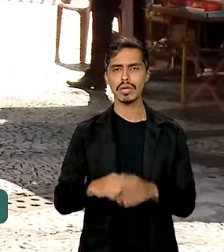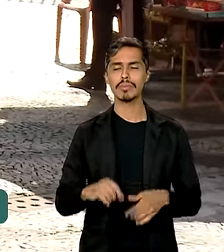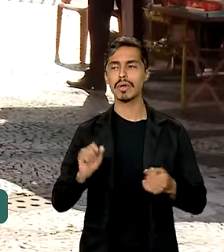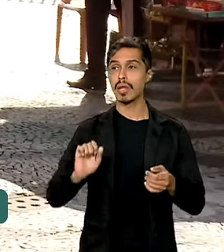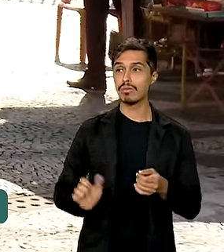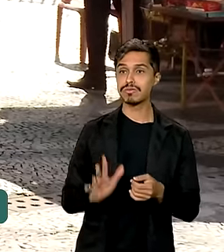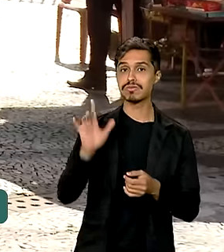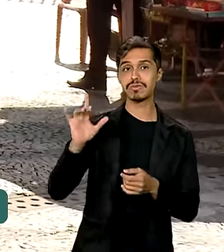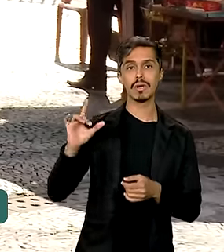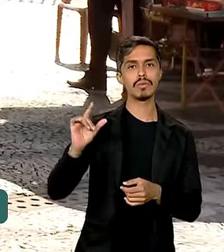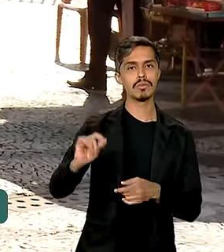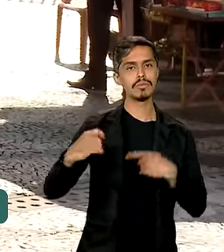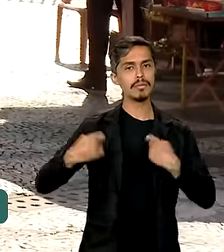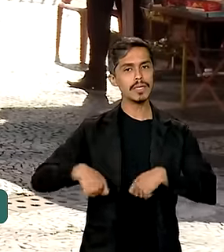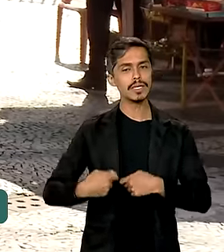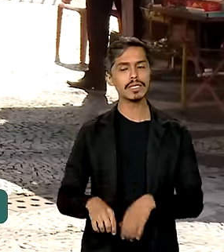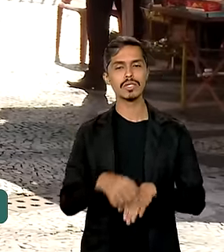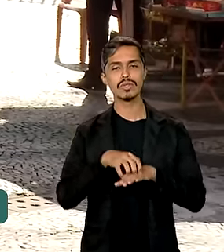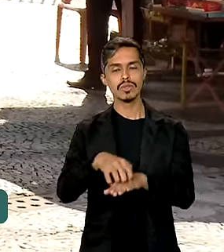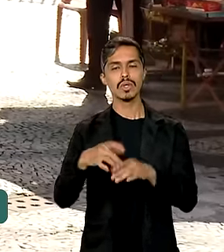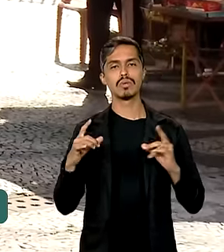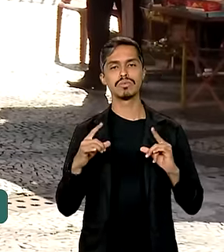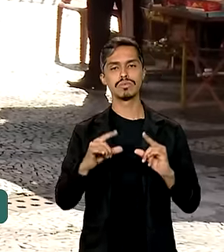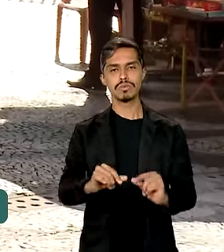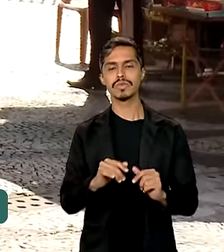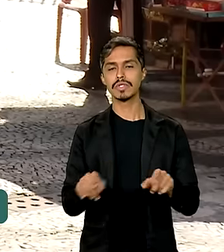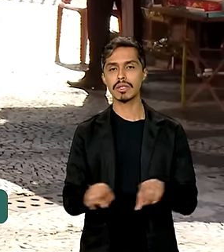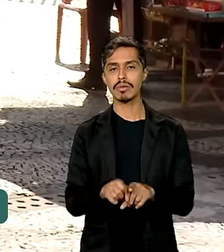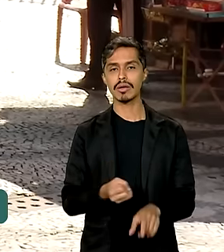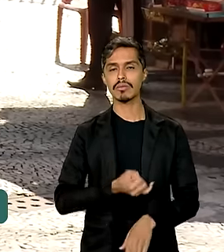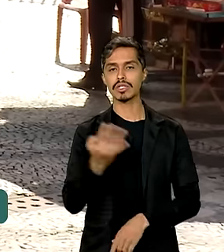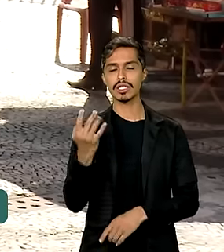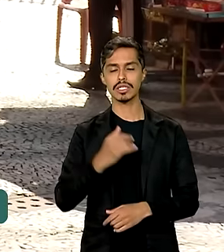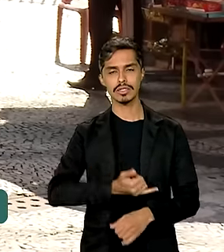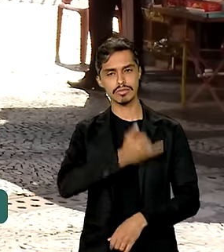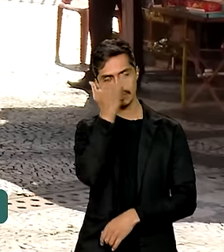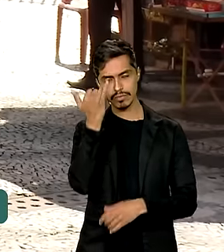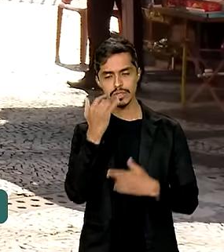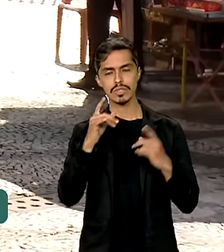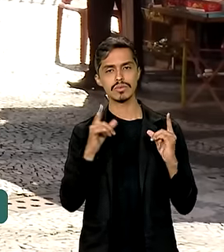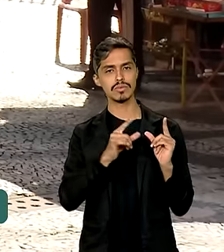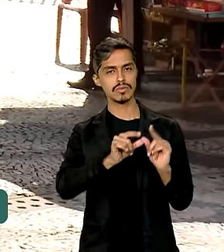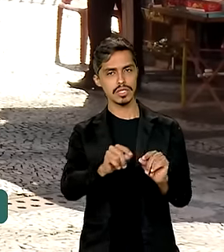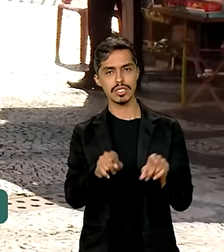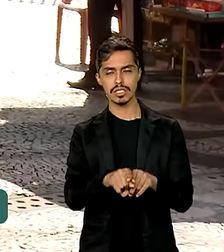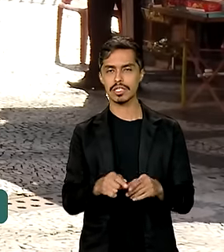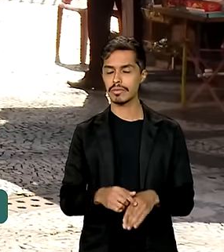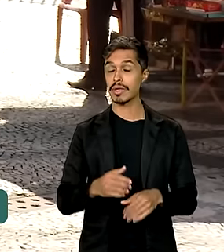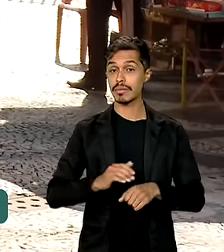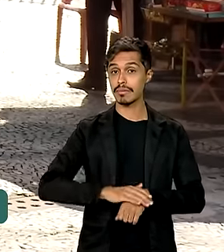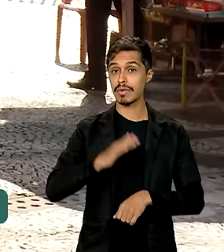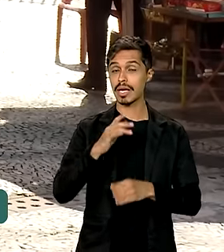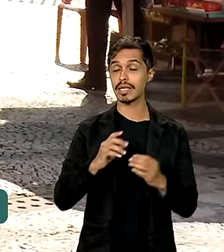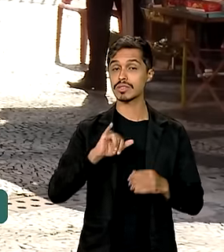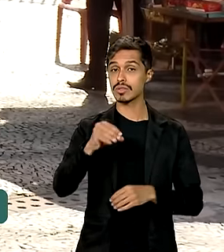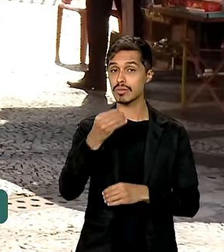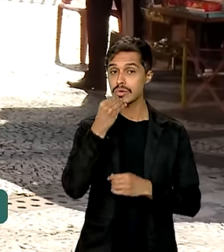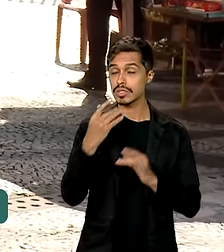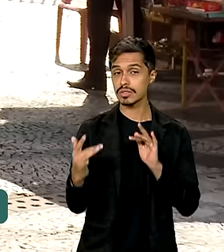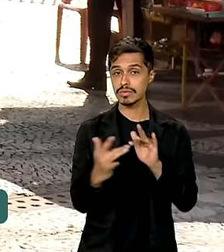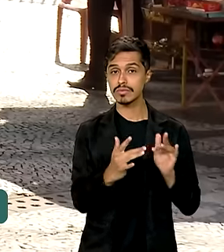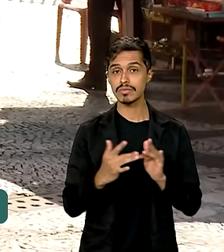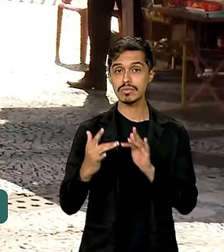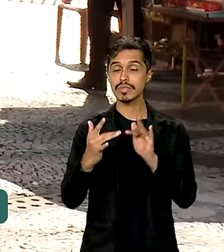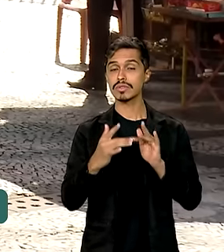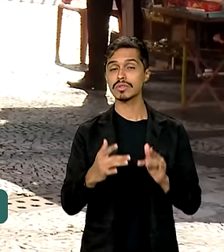poluentes, o trânsito, também o número de acidentes e, além disso, amplia o acesso a oportunidades e